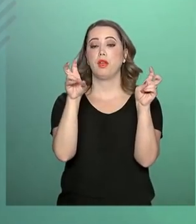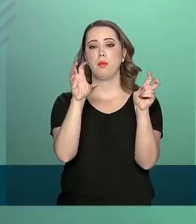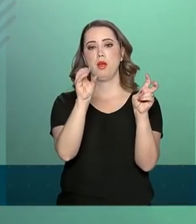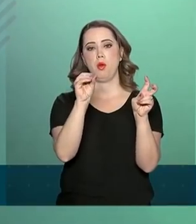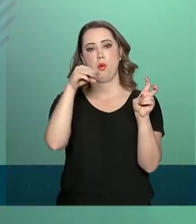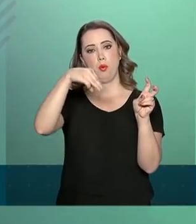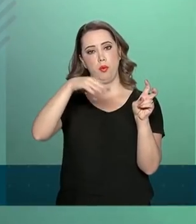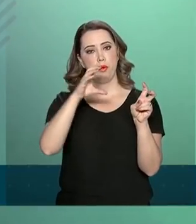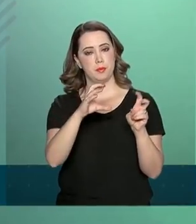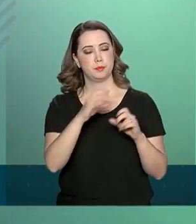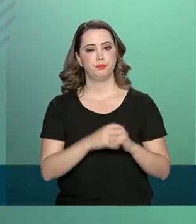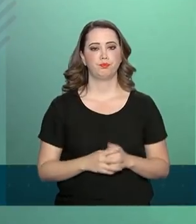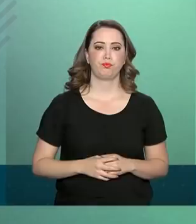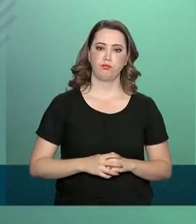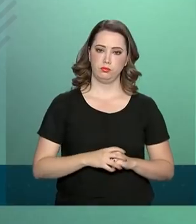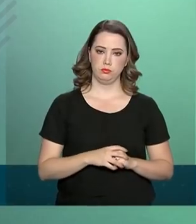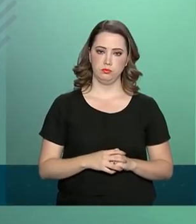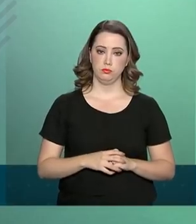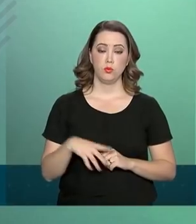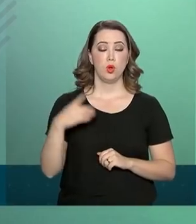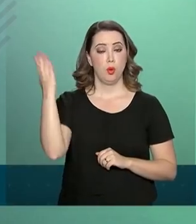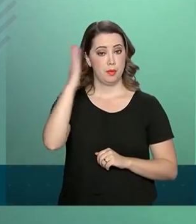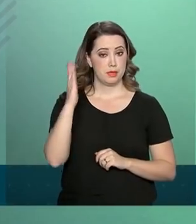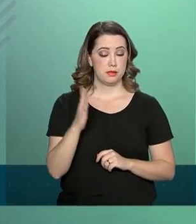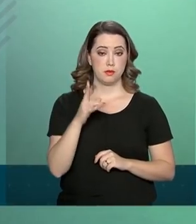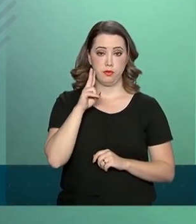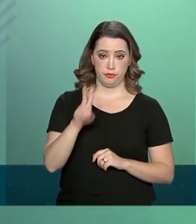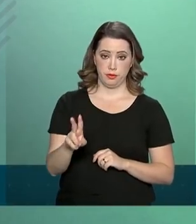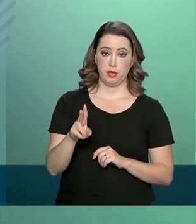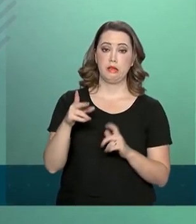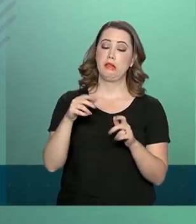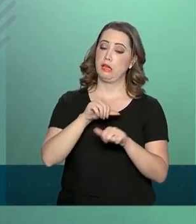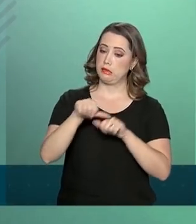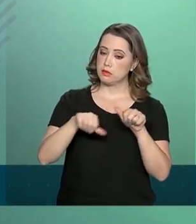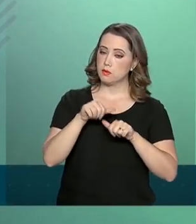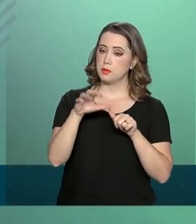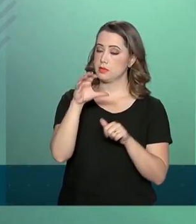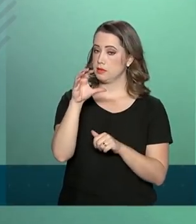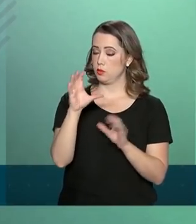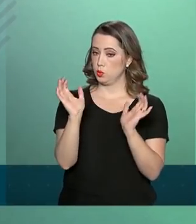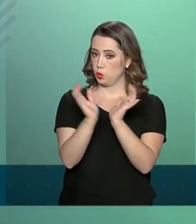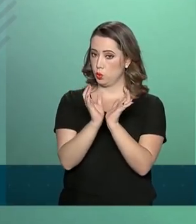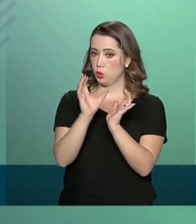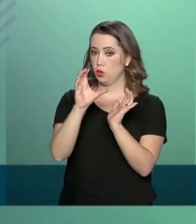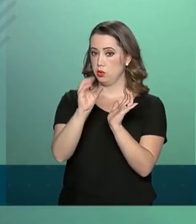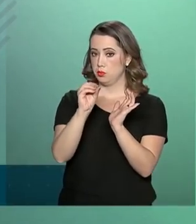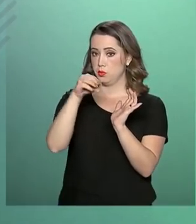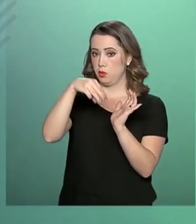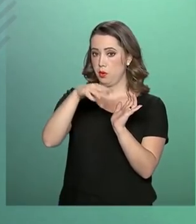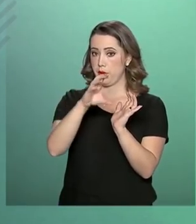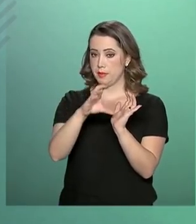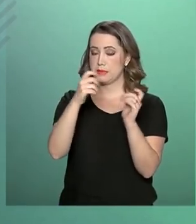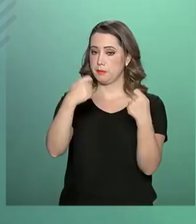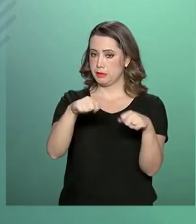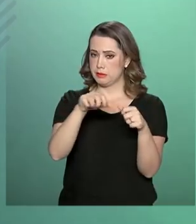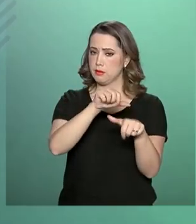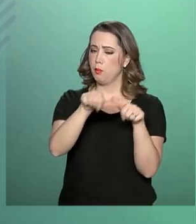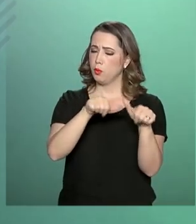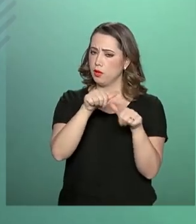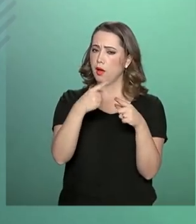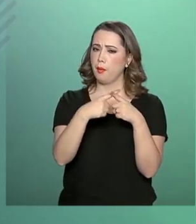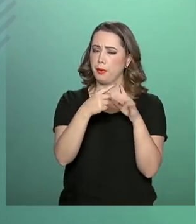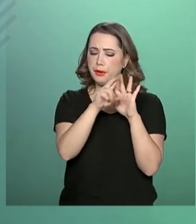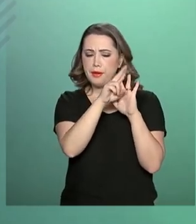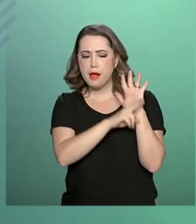é de que a reforma da OMC é necessária, pois as regras são de décadas atrás. O